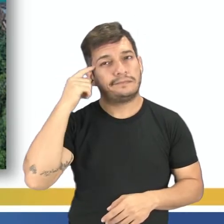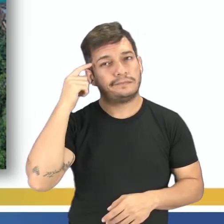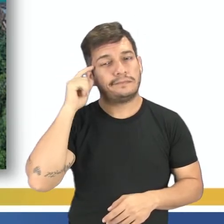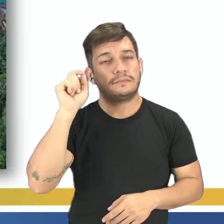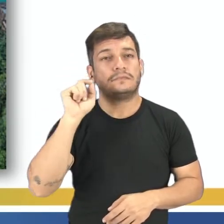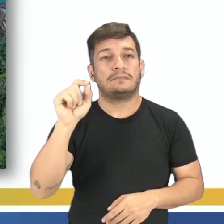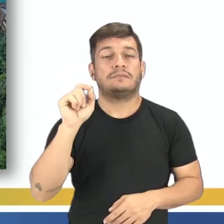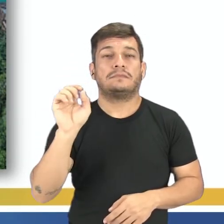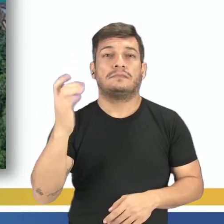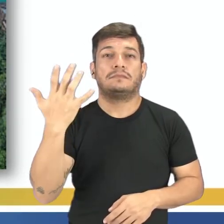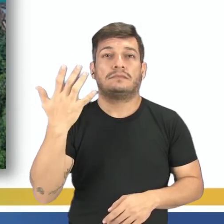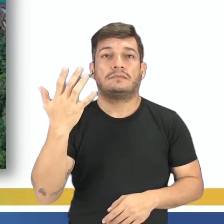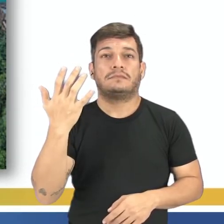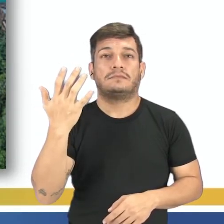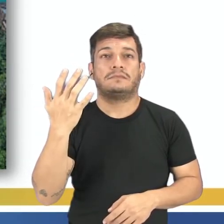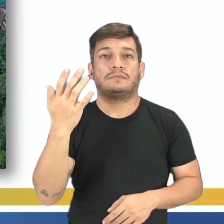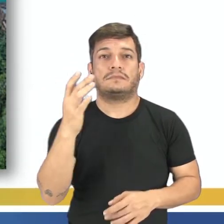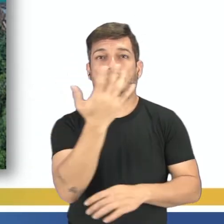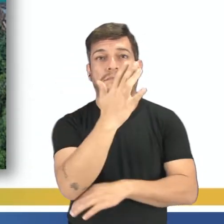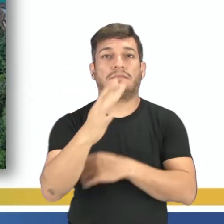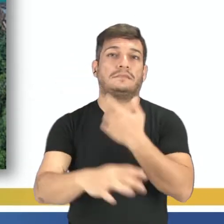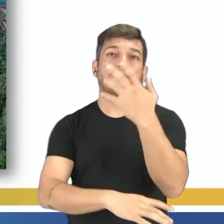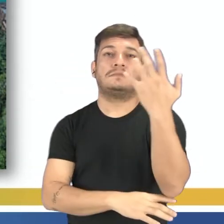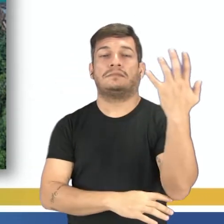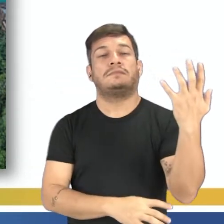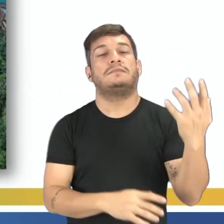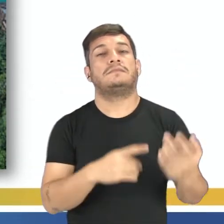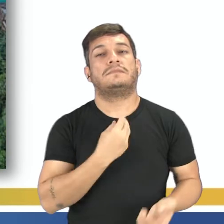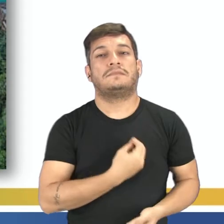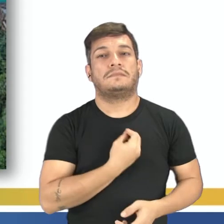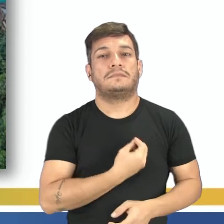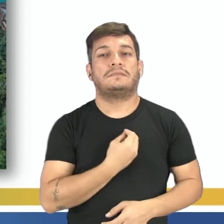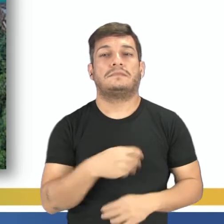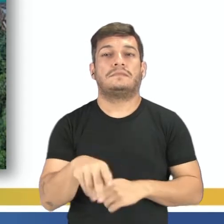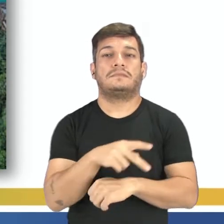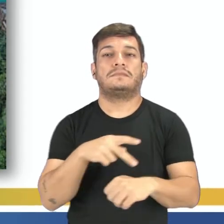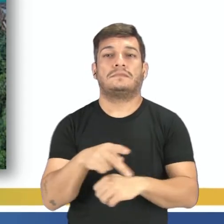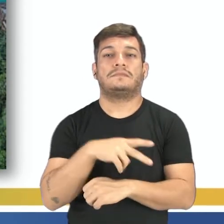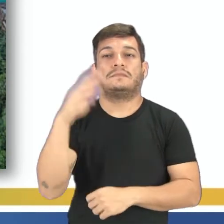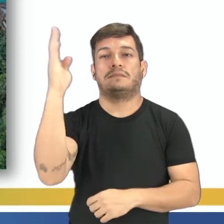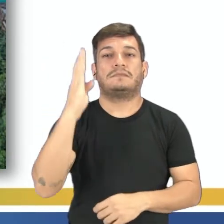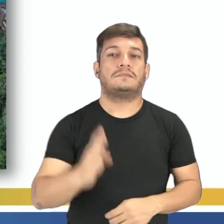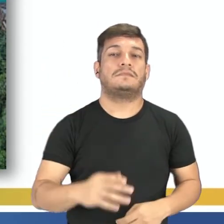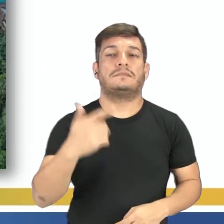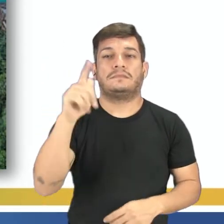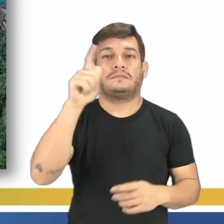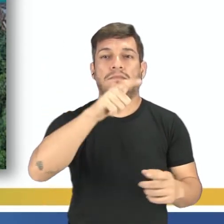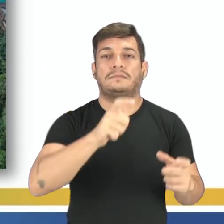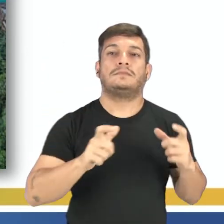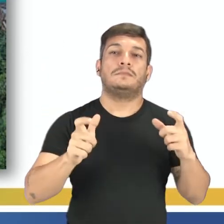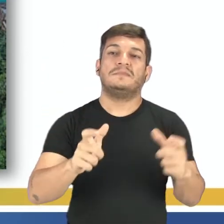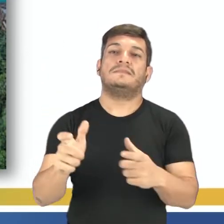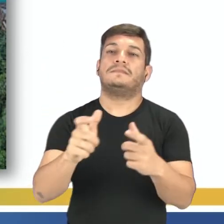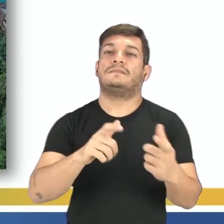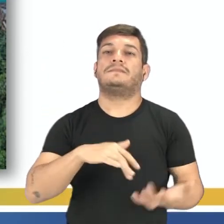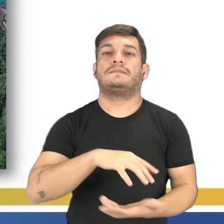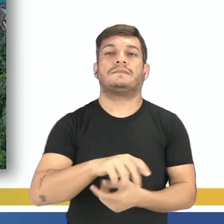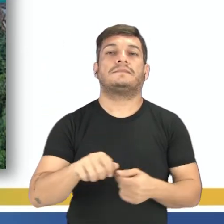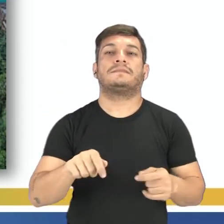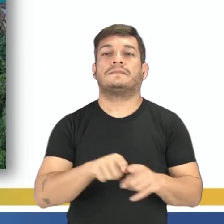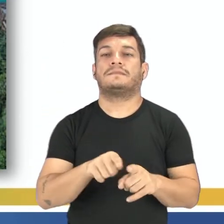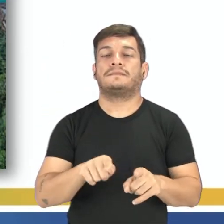a situação das florestas existentes em nosso país e em outros lugares do mundo. Também podemos